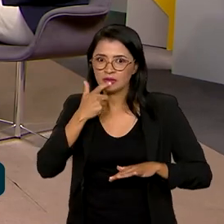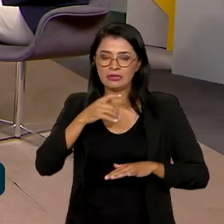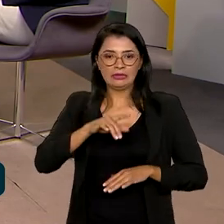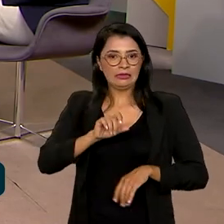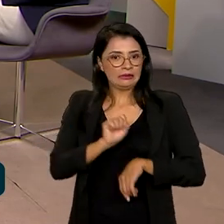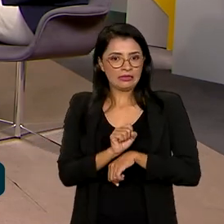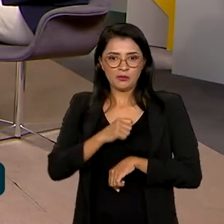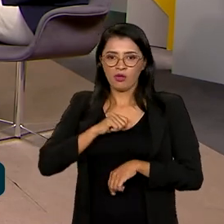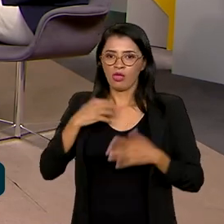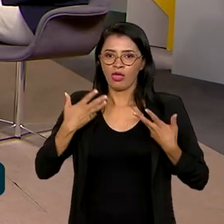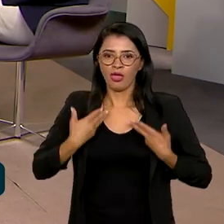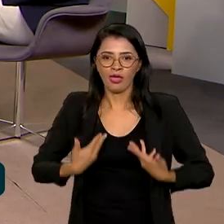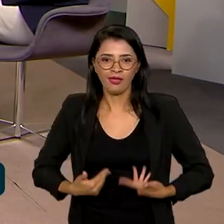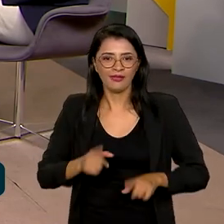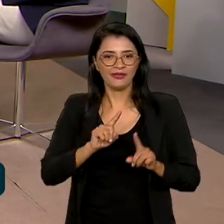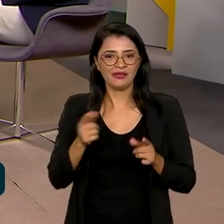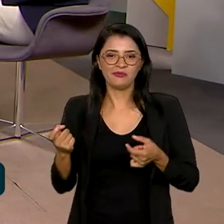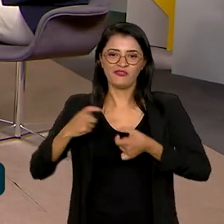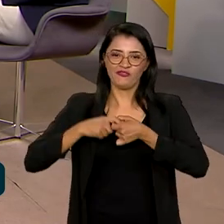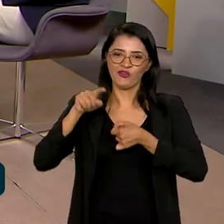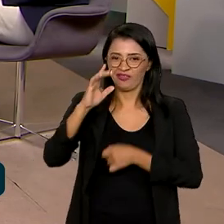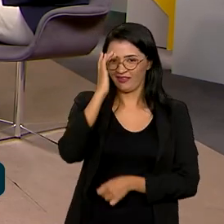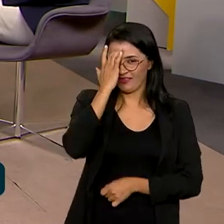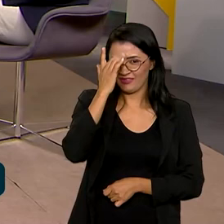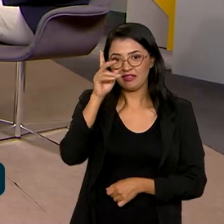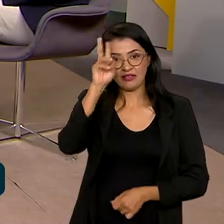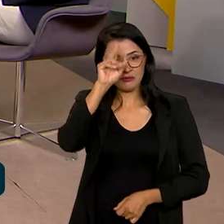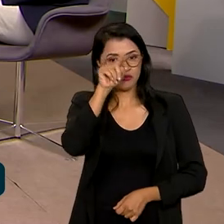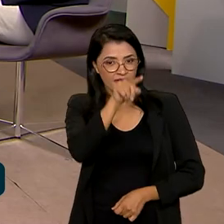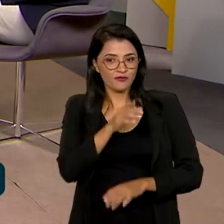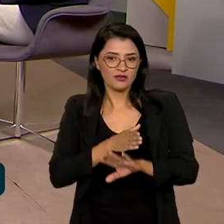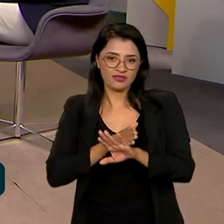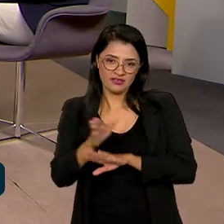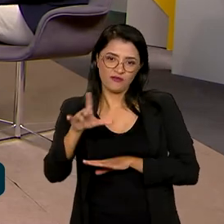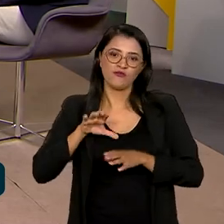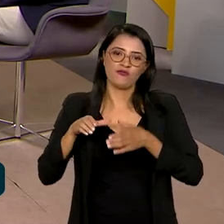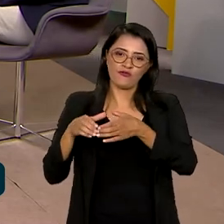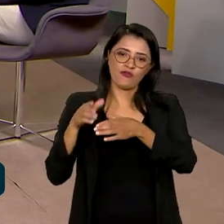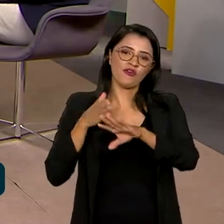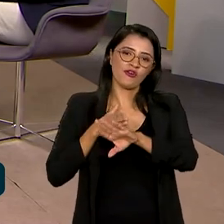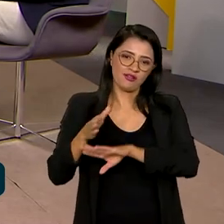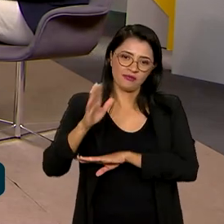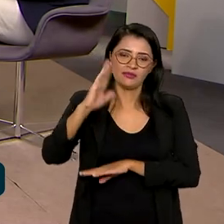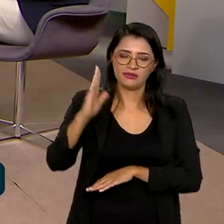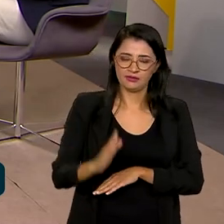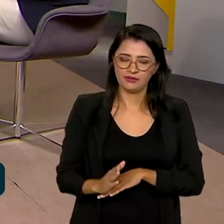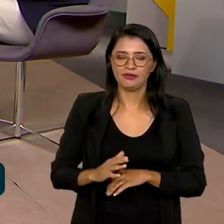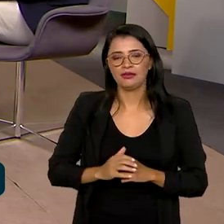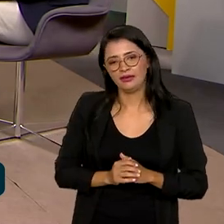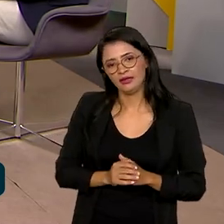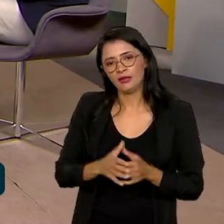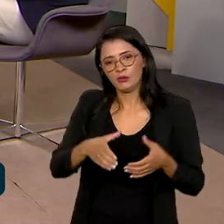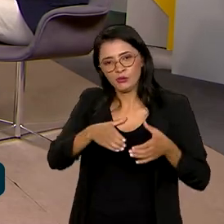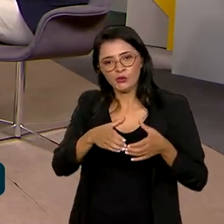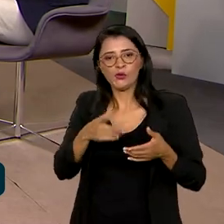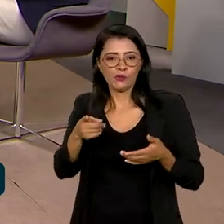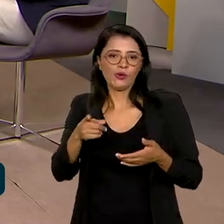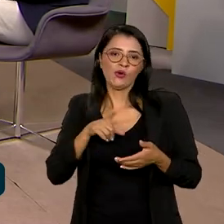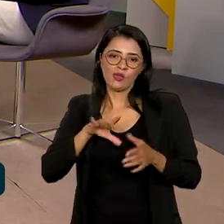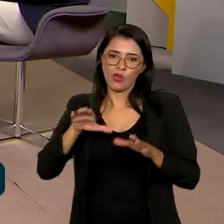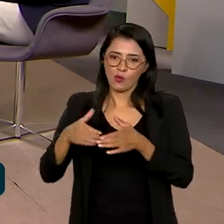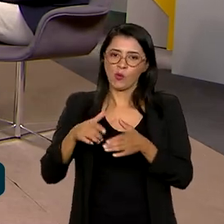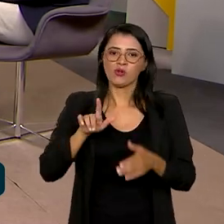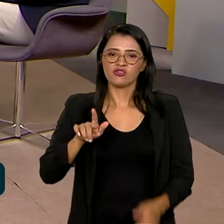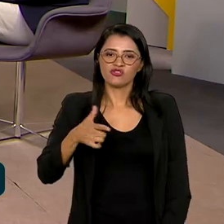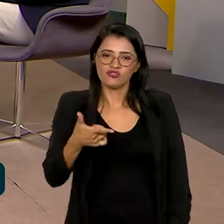nem de descansar ao voltar da Índia, Eu queria lembrar que a senhora fez parte da Comitiva Brasileira, na cúpula